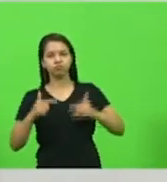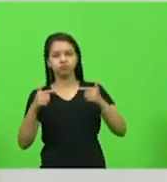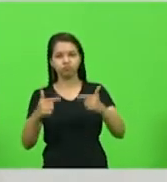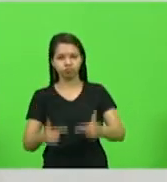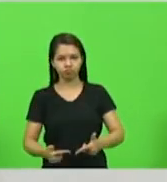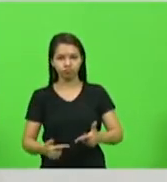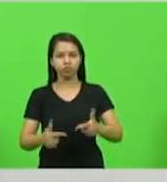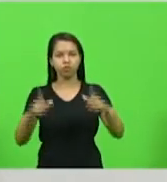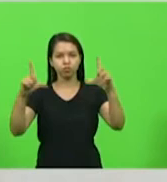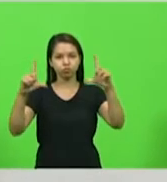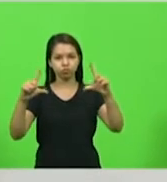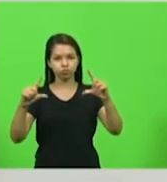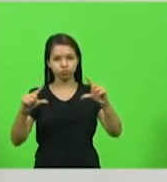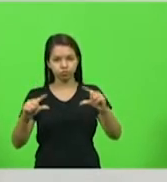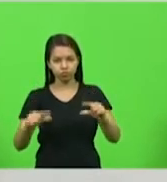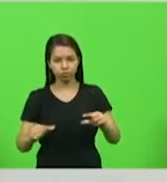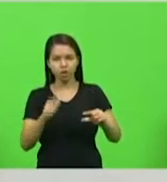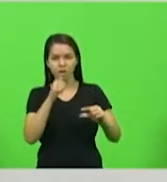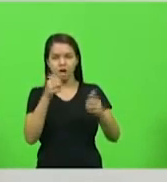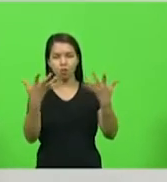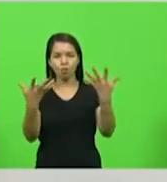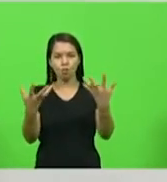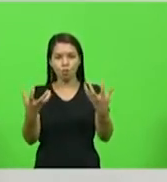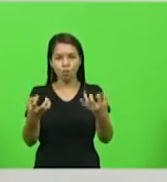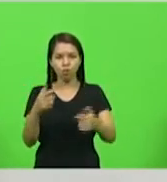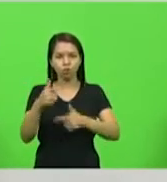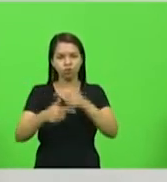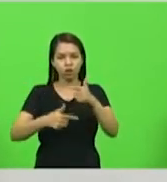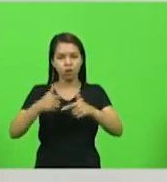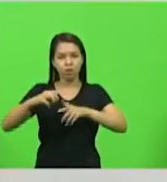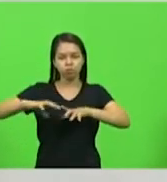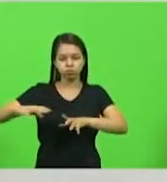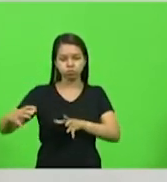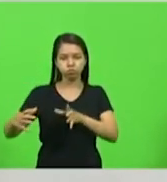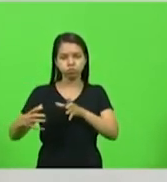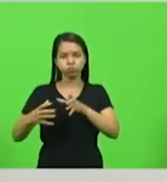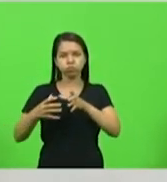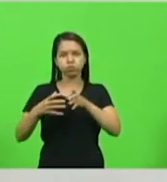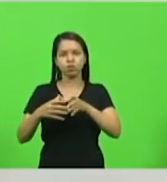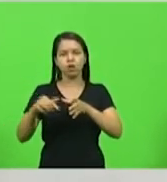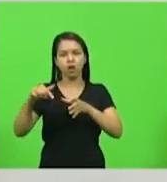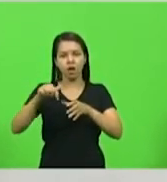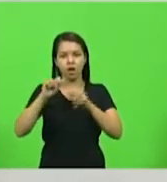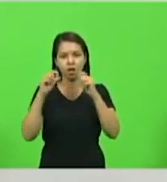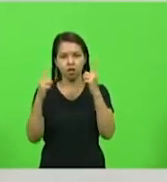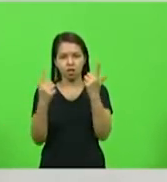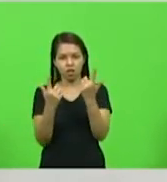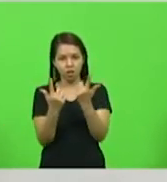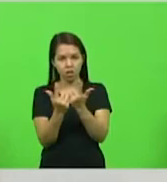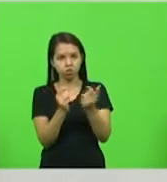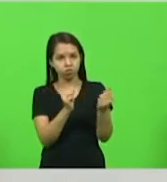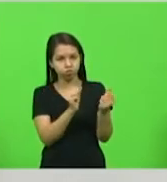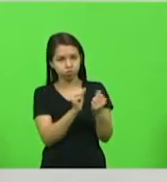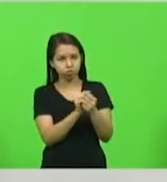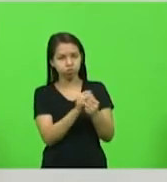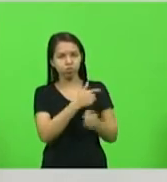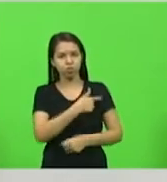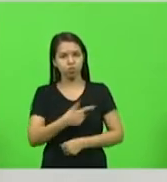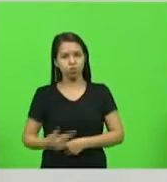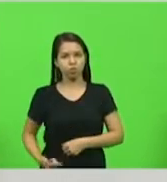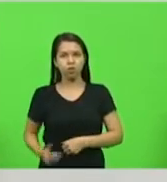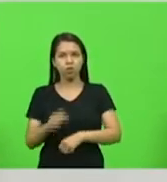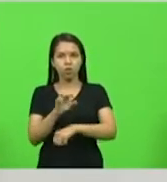efeitos da estiagem num trabalho conjunto entre a LESC e o governo do Estado. Forças somadas para